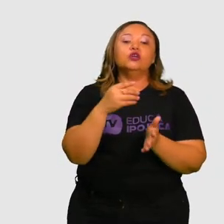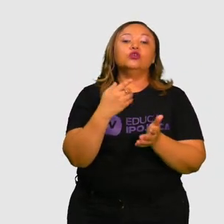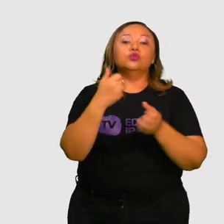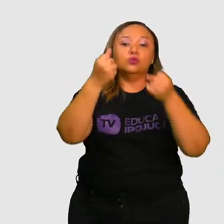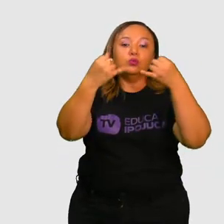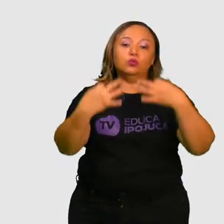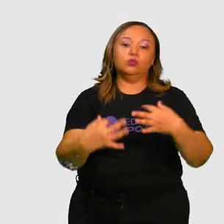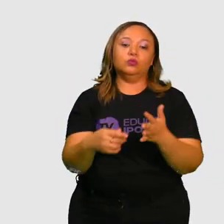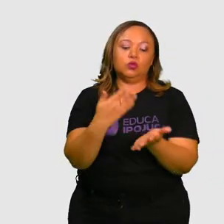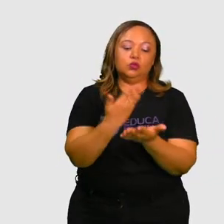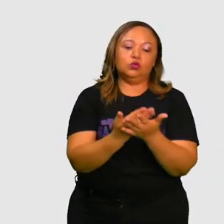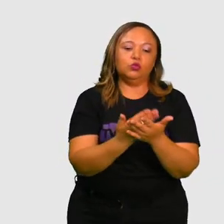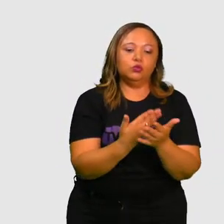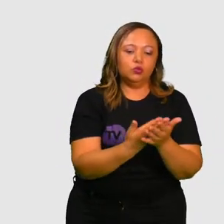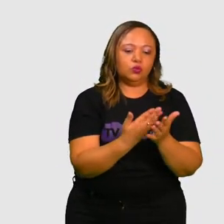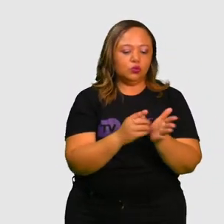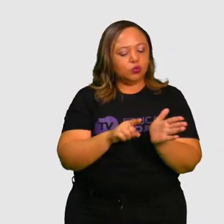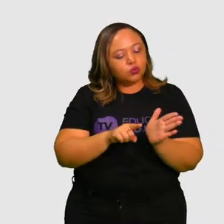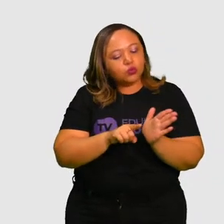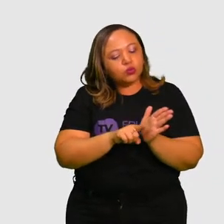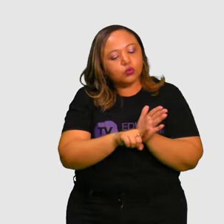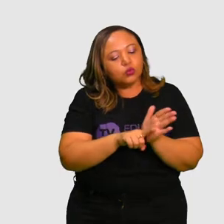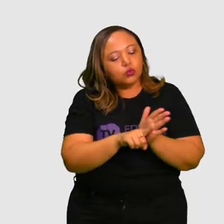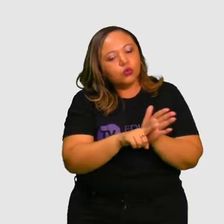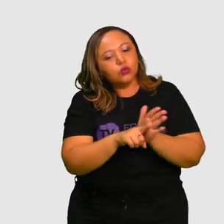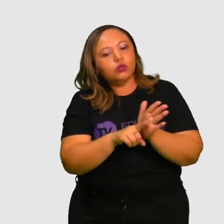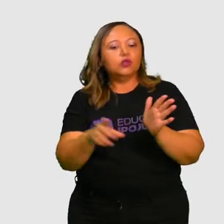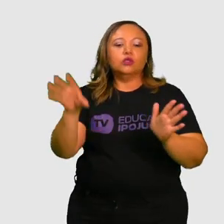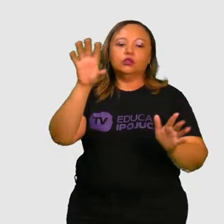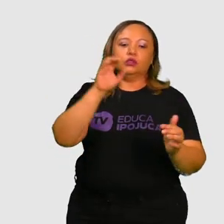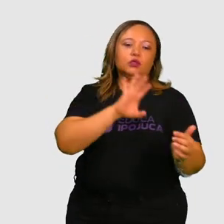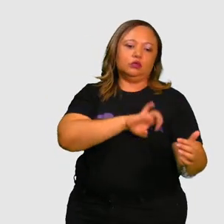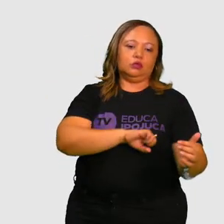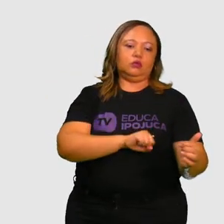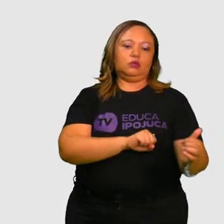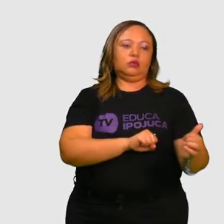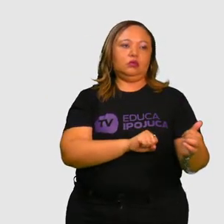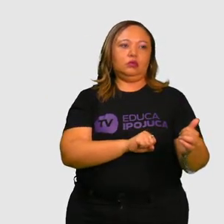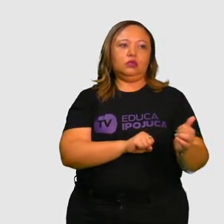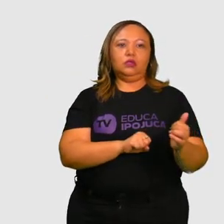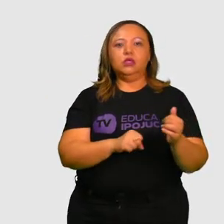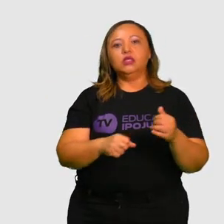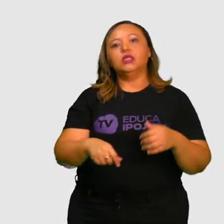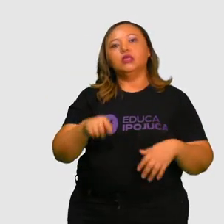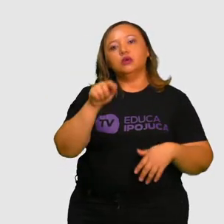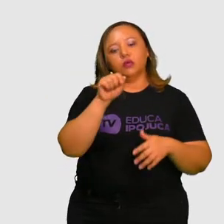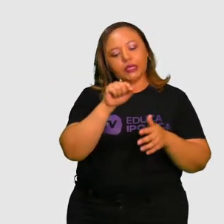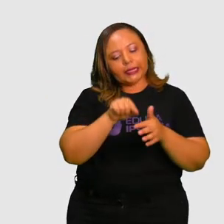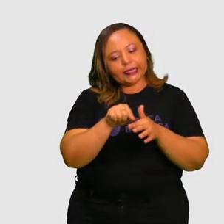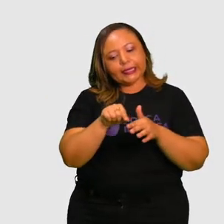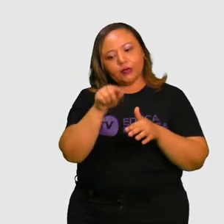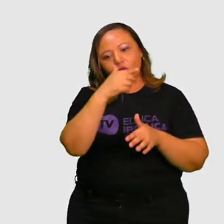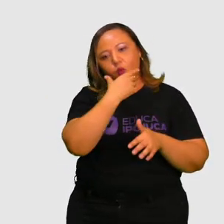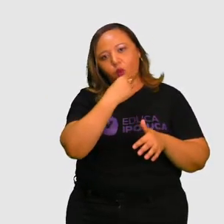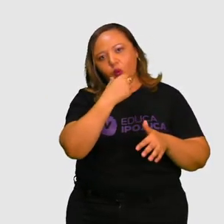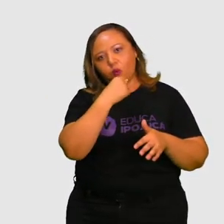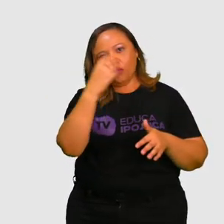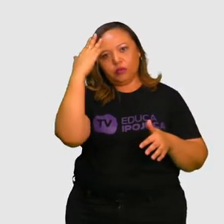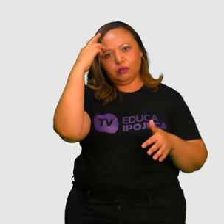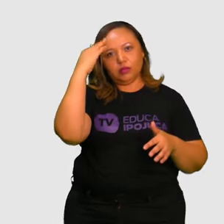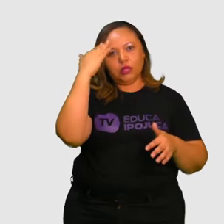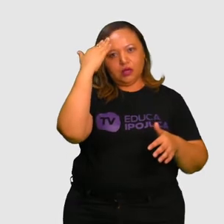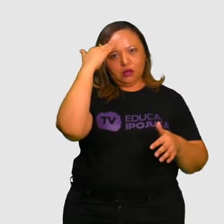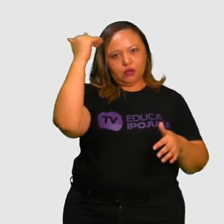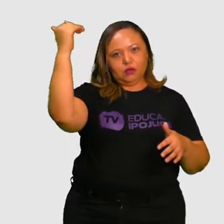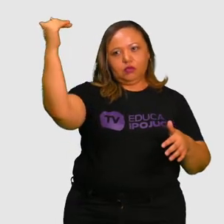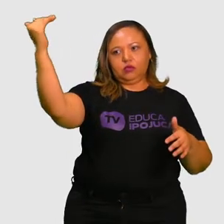temática. Foi escrito por uma voz de autoridade, afinal, o Flávio tem bastante autoridade para isso, né? Já que o